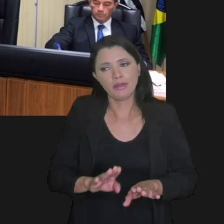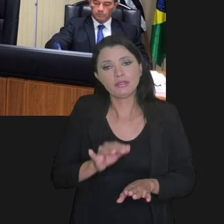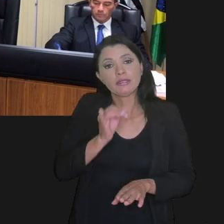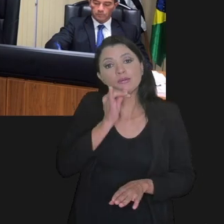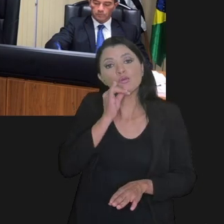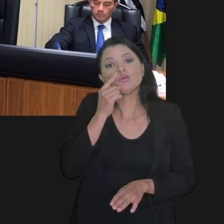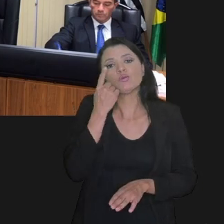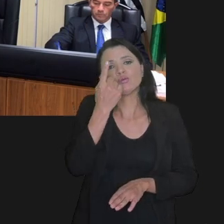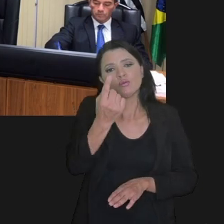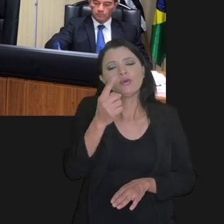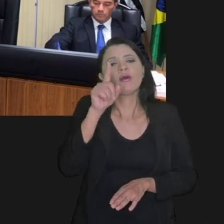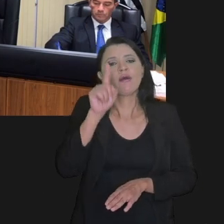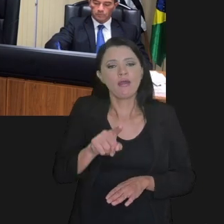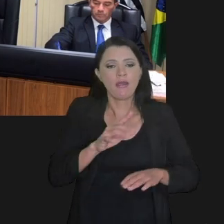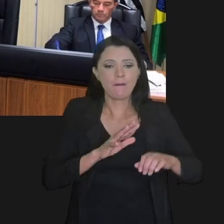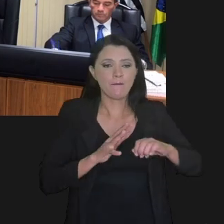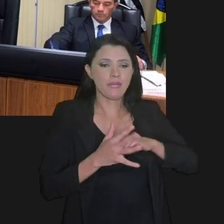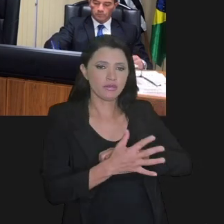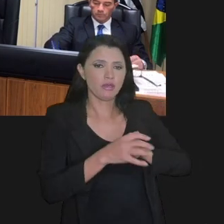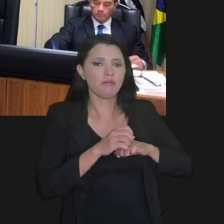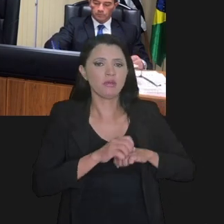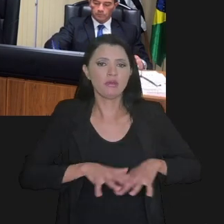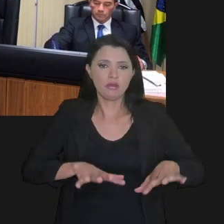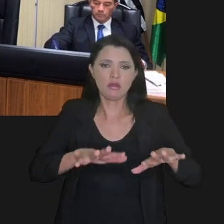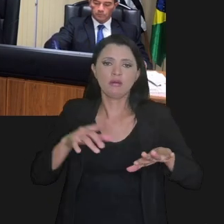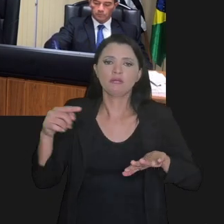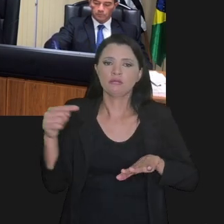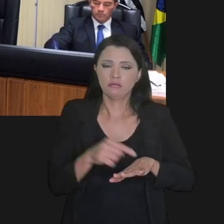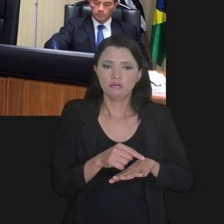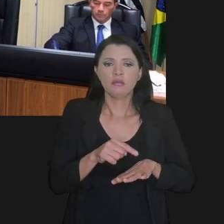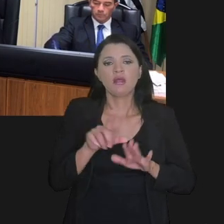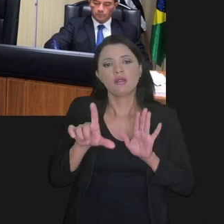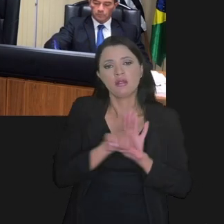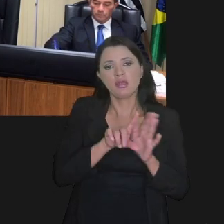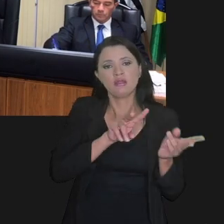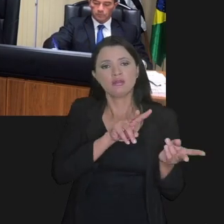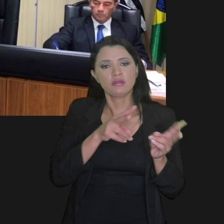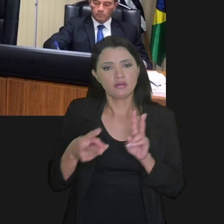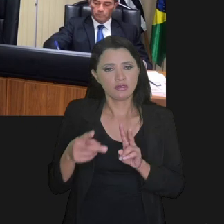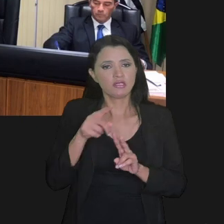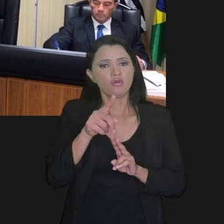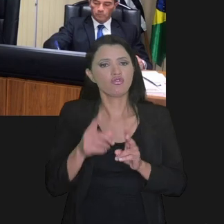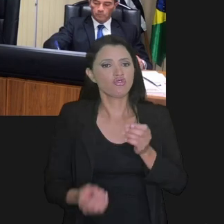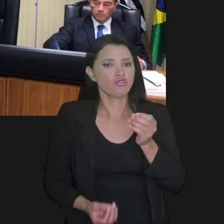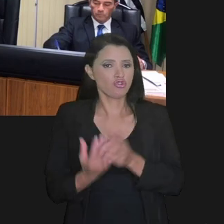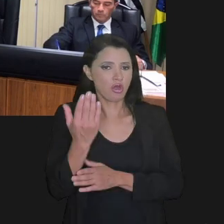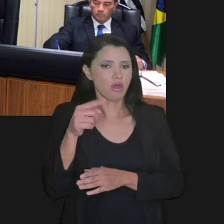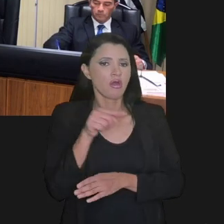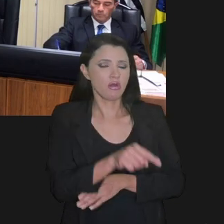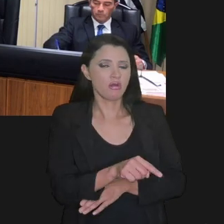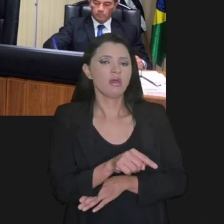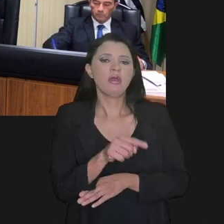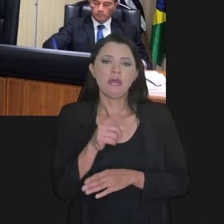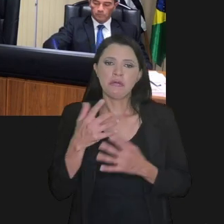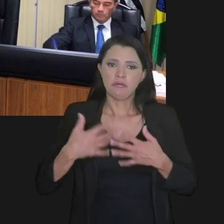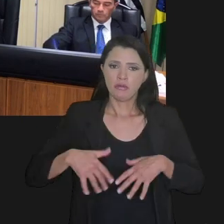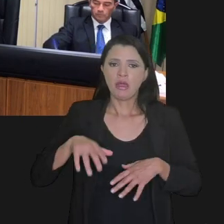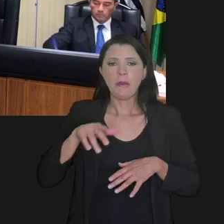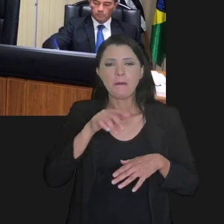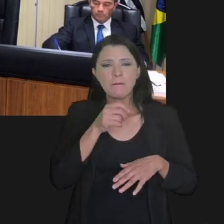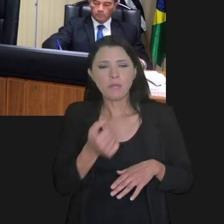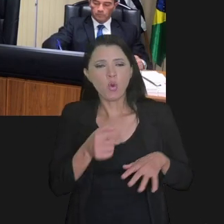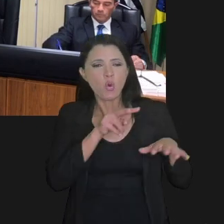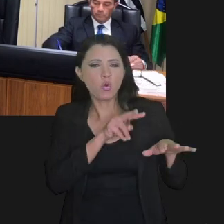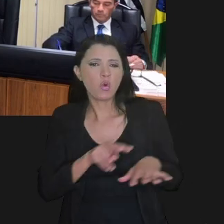como o bom, mas um exemplo foi justamente a pandemia de COVID. A lei da transação já estava em vigor e